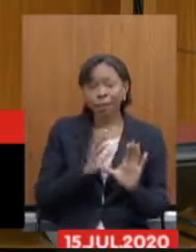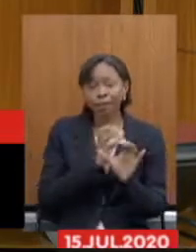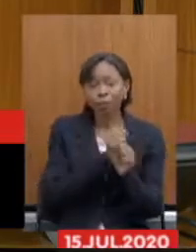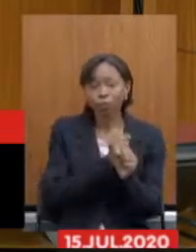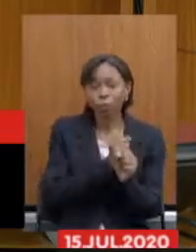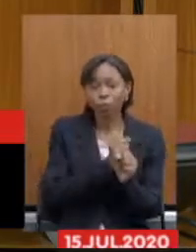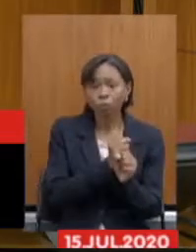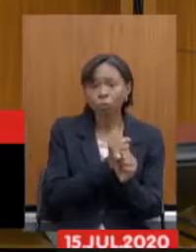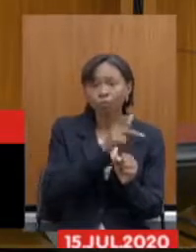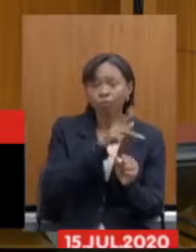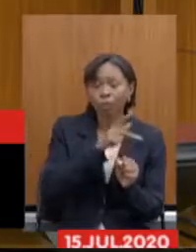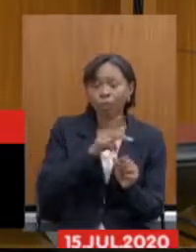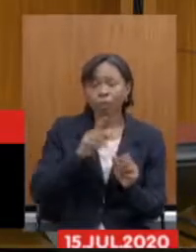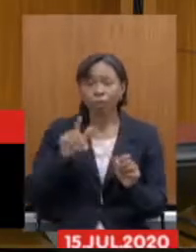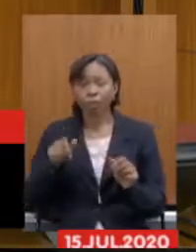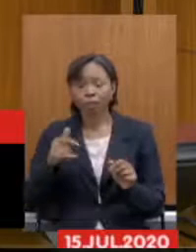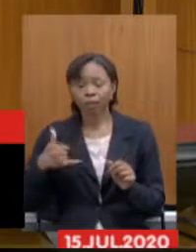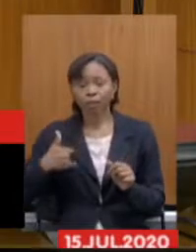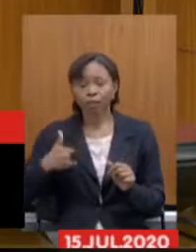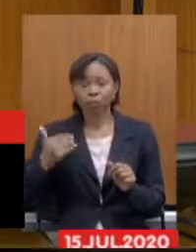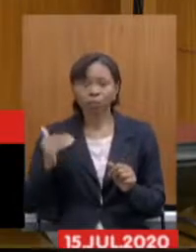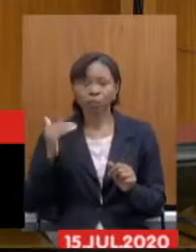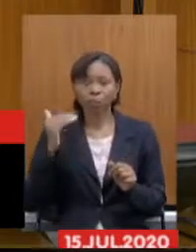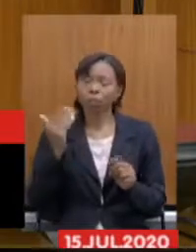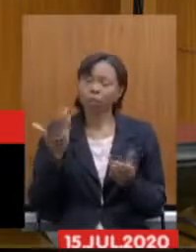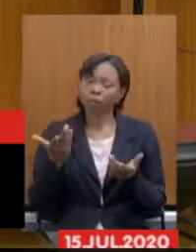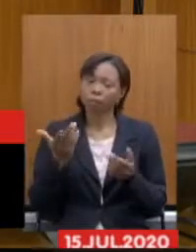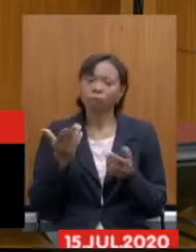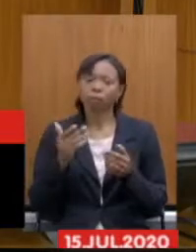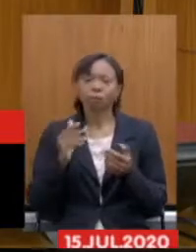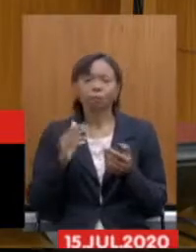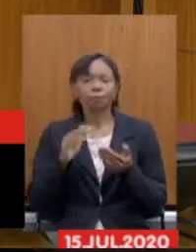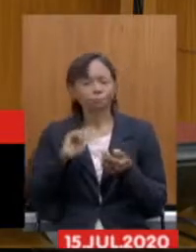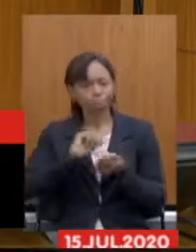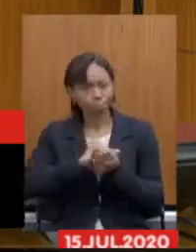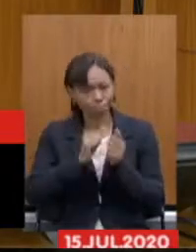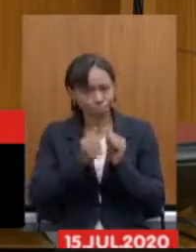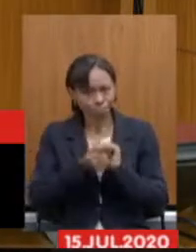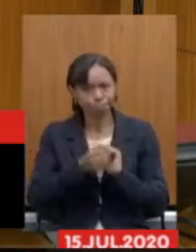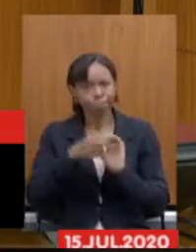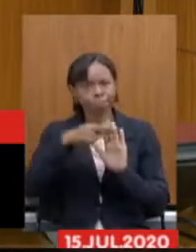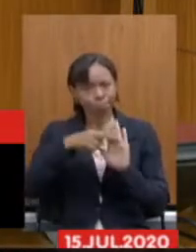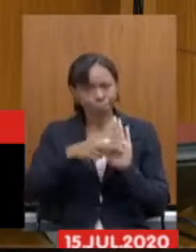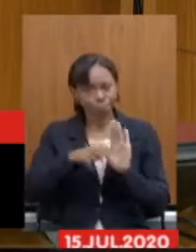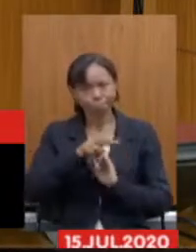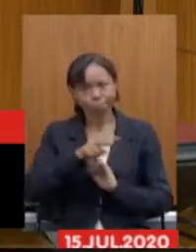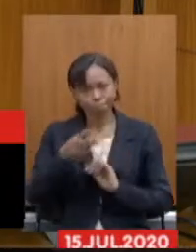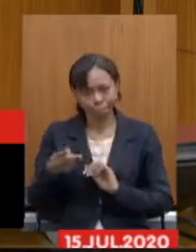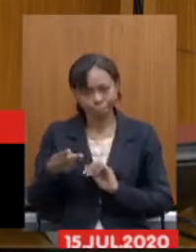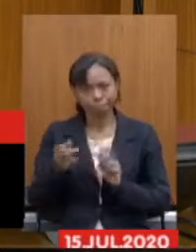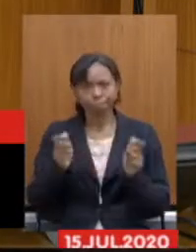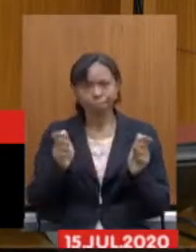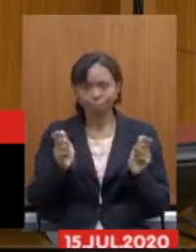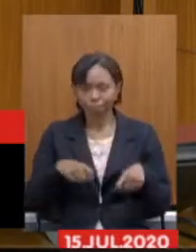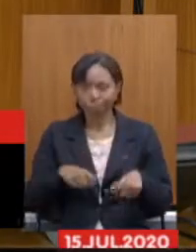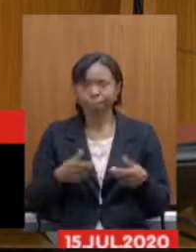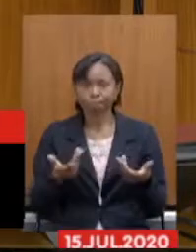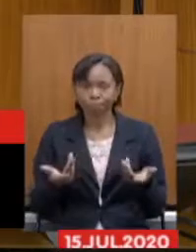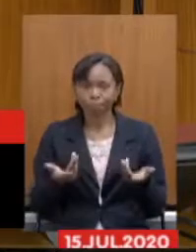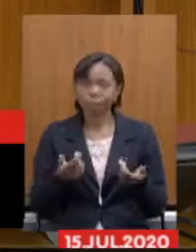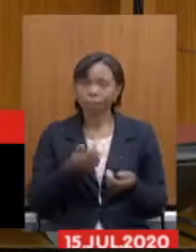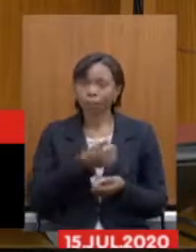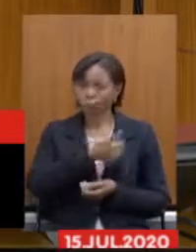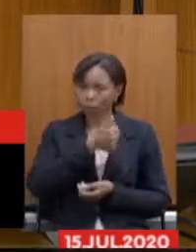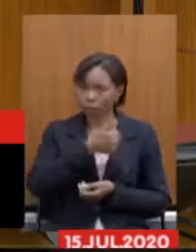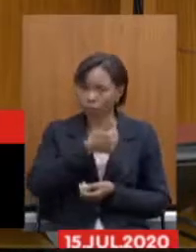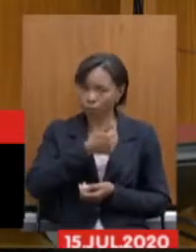fazer adequação para que essa norma de transição tenha uma efetividade importante. Então, a primeira questão nas normas de transição são